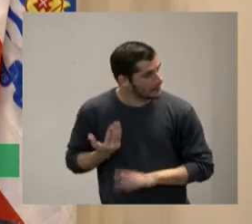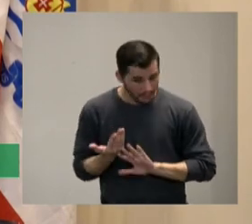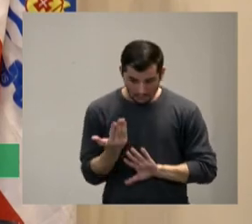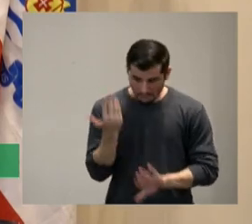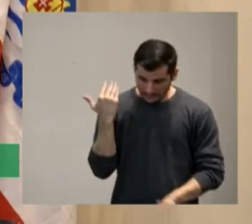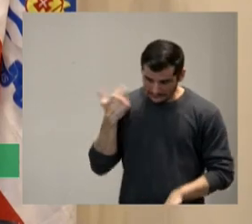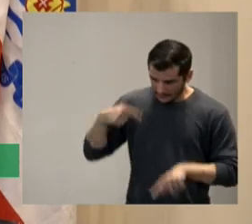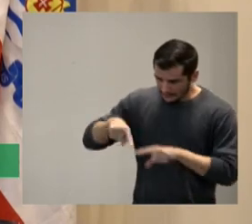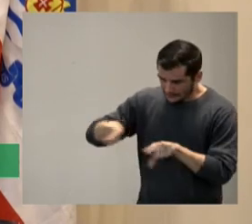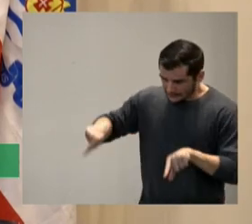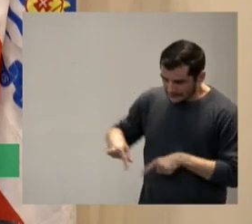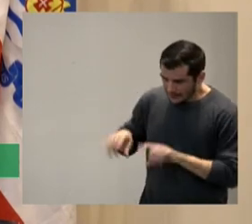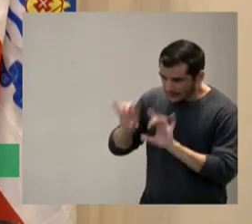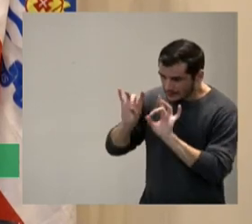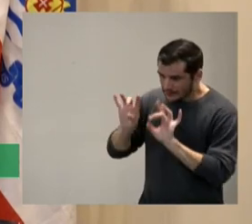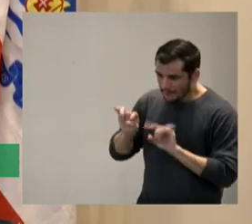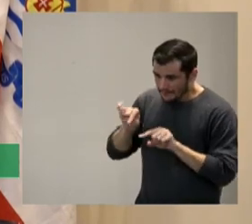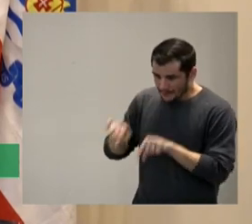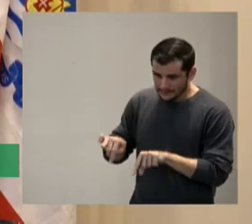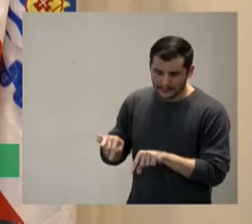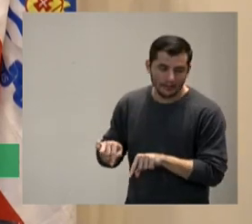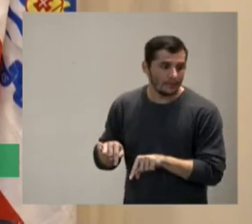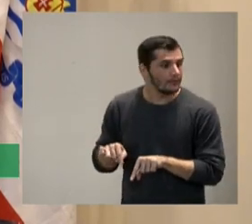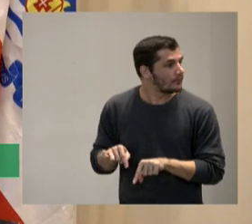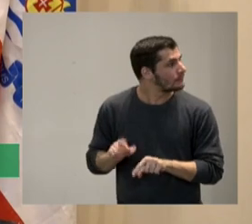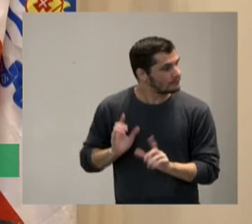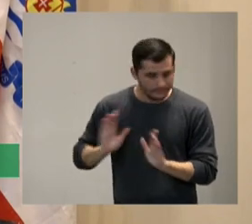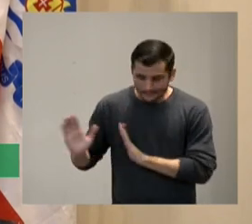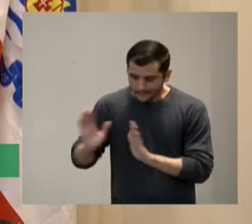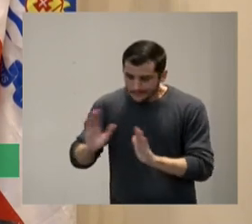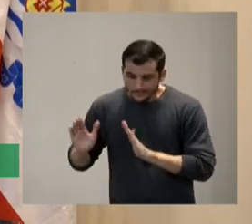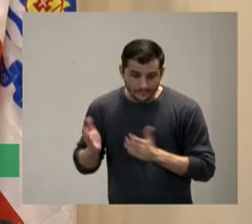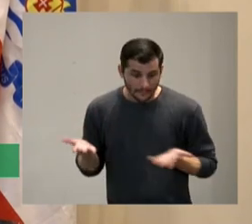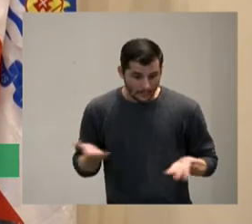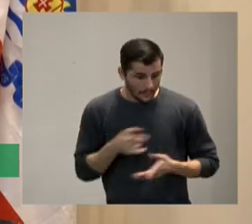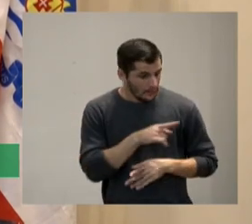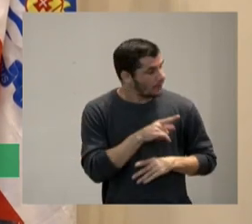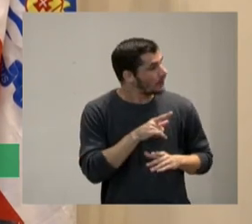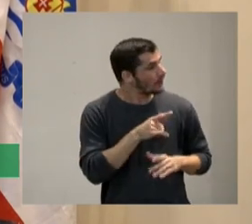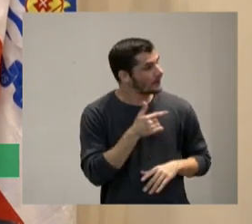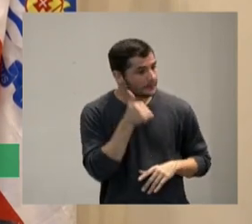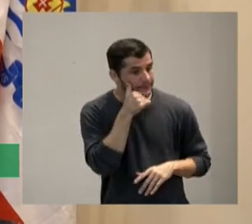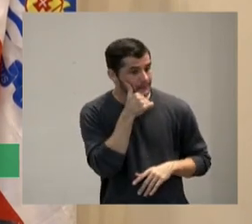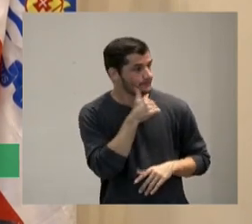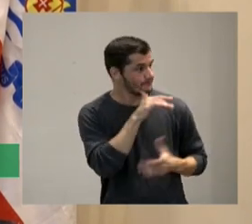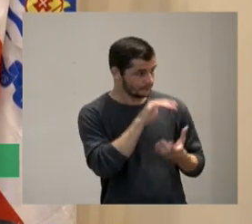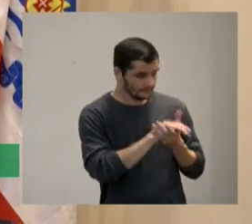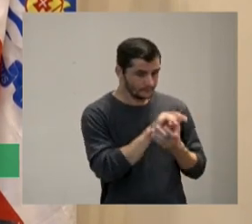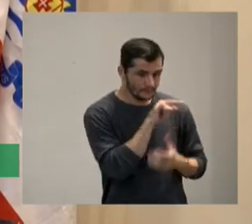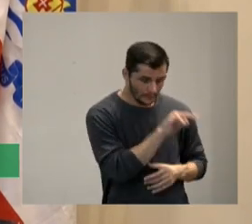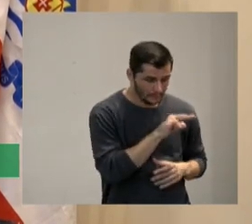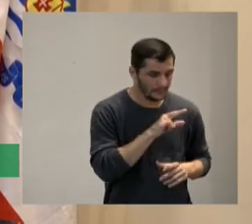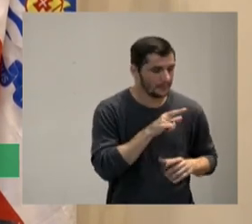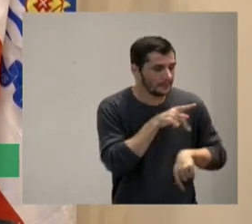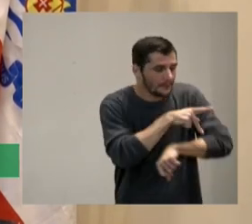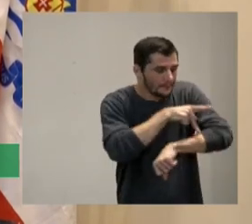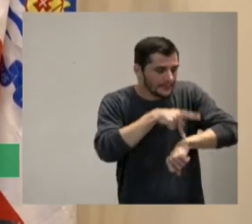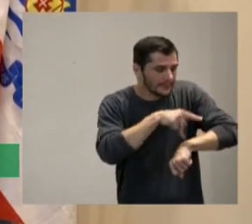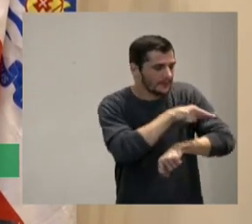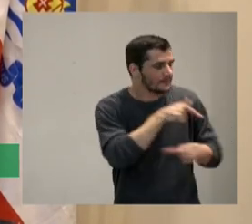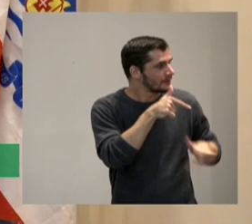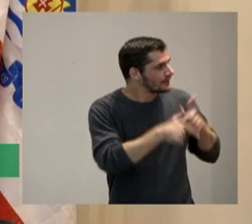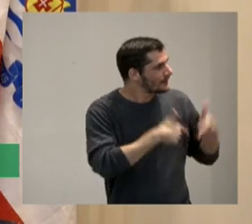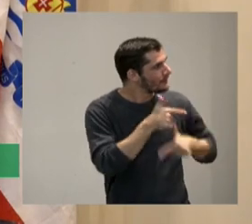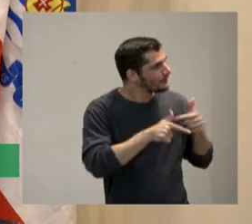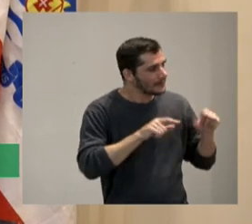dessa época que a sala especial era hoje a minha esposa ela é pedagoga e ela trabalha com educação inclusiva ela cuida